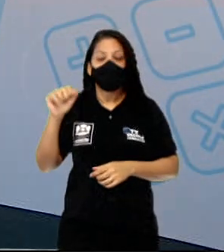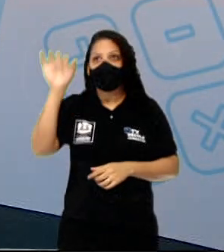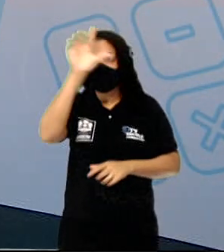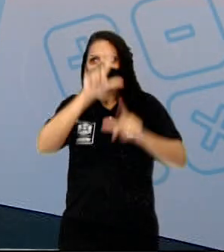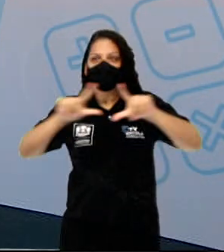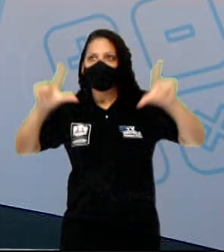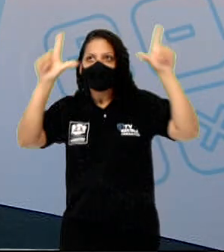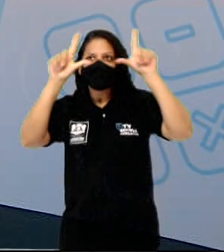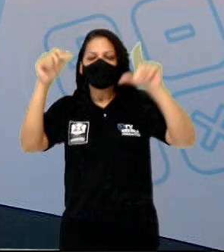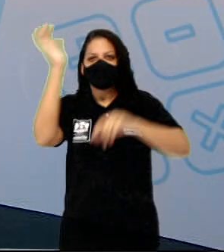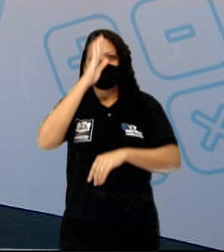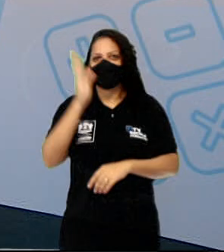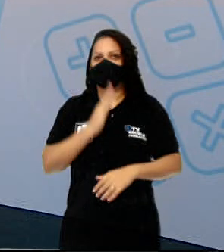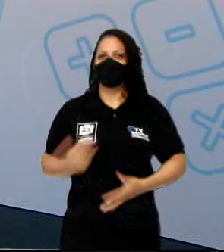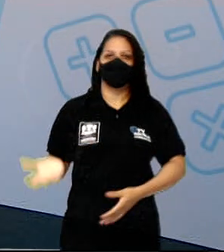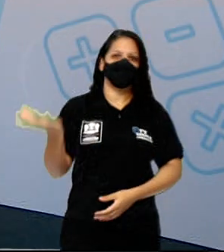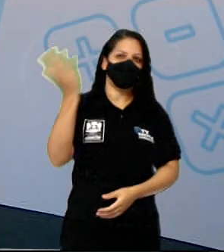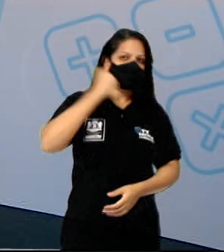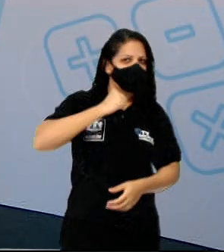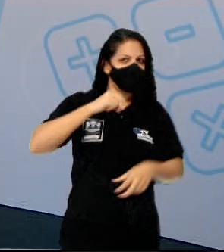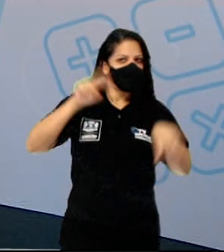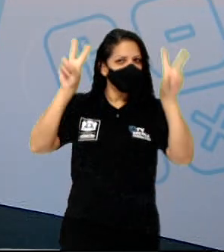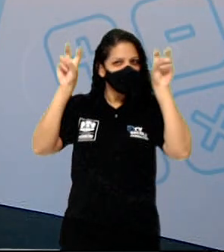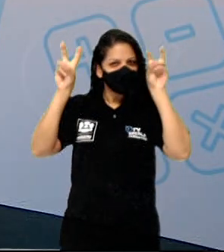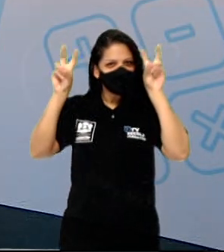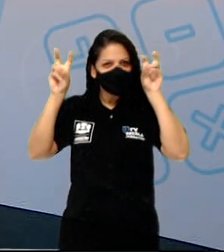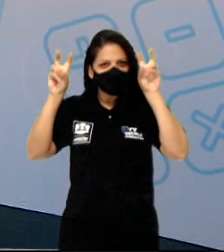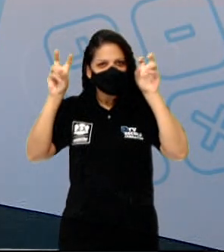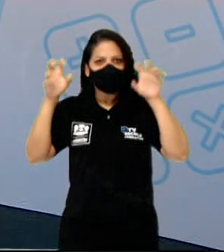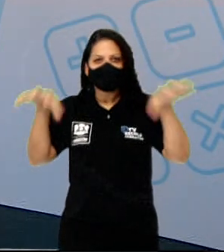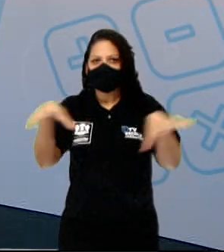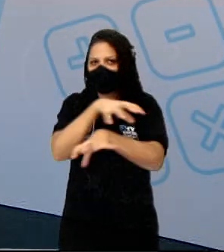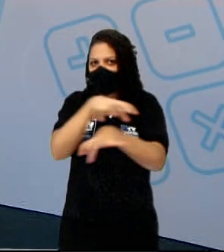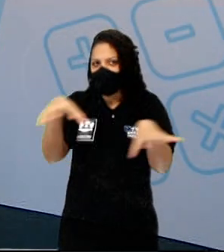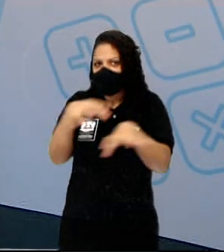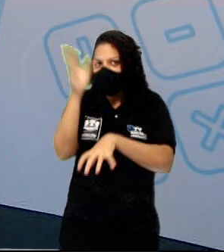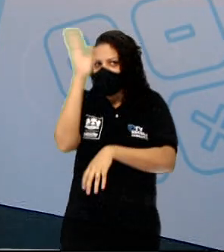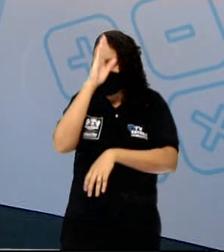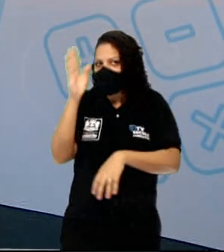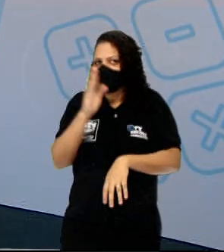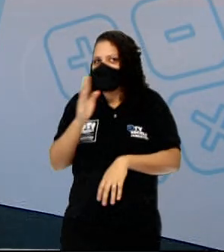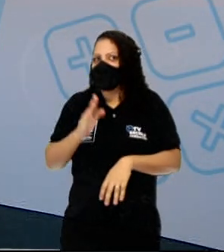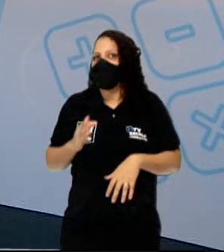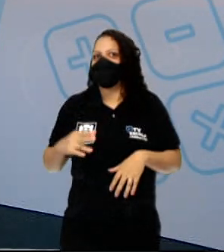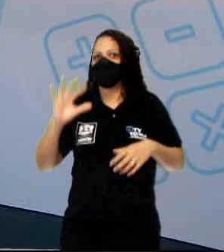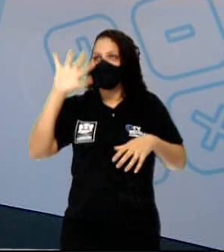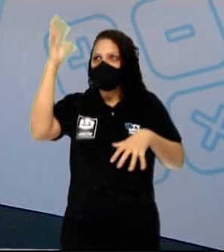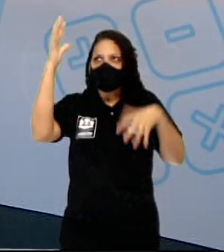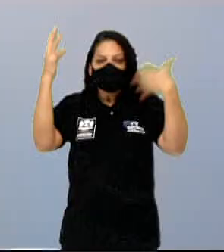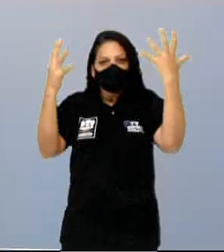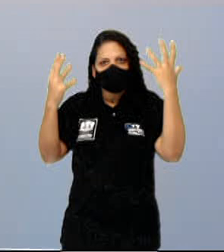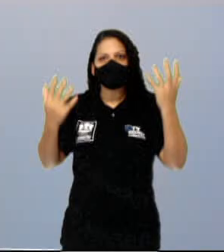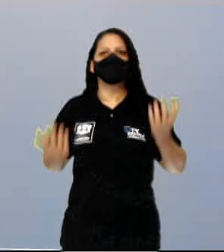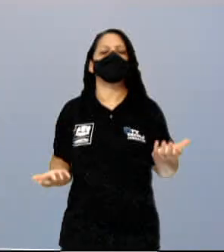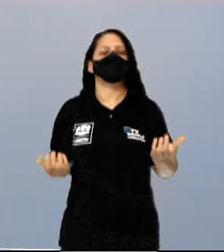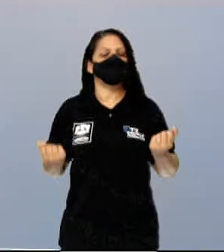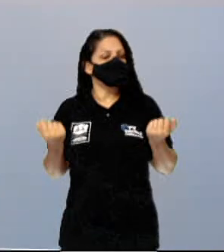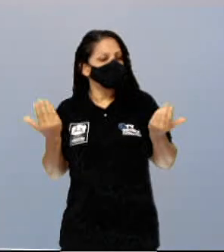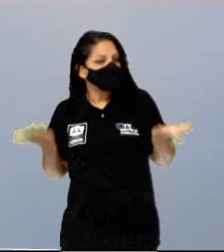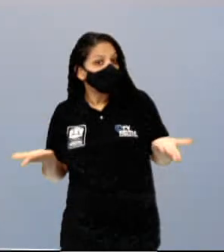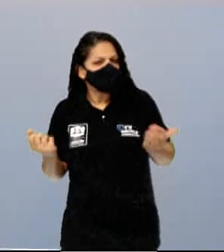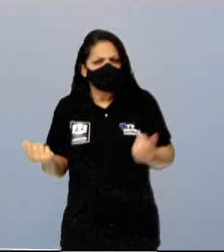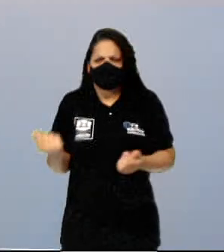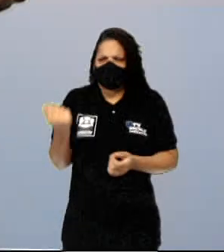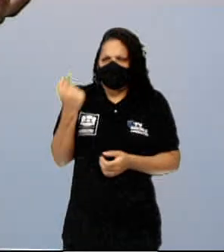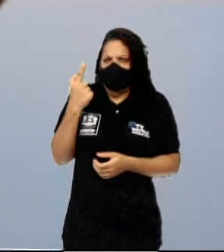Vem comigo que a aula é hoje de domínios mofo-climáticos. Então gente, você deve estar achando estranho, que nome